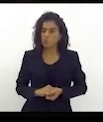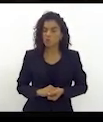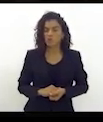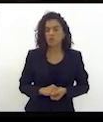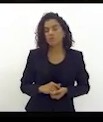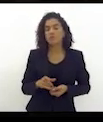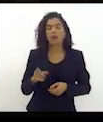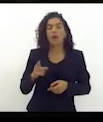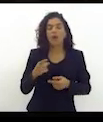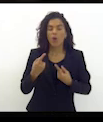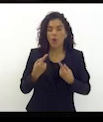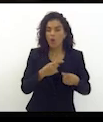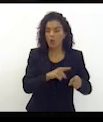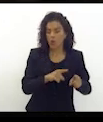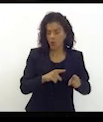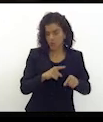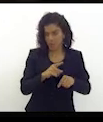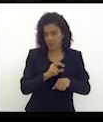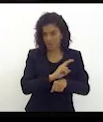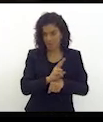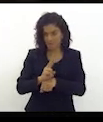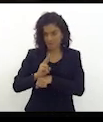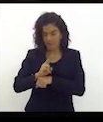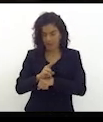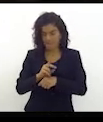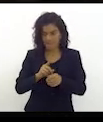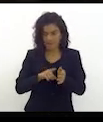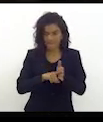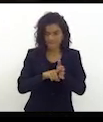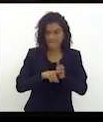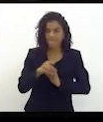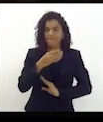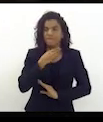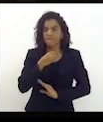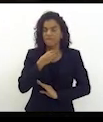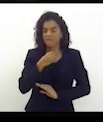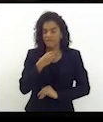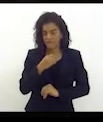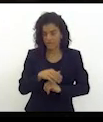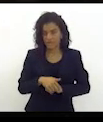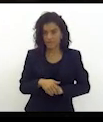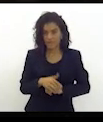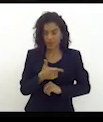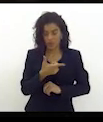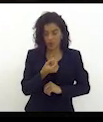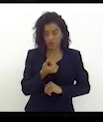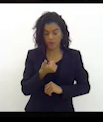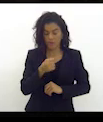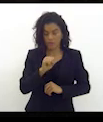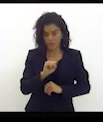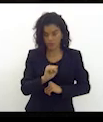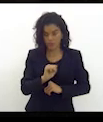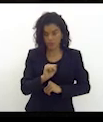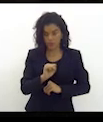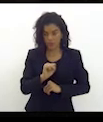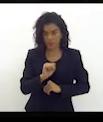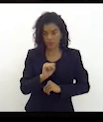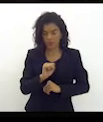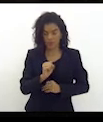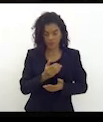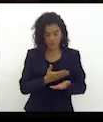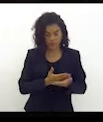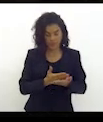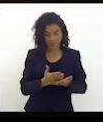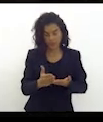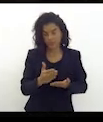vistoria ousamos sucesso em 2018 quando